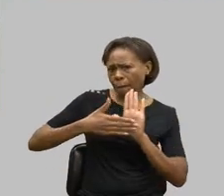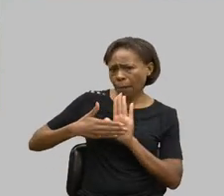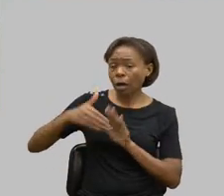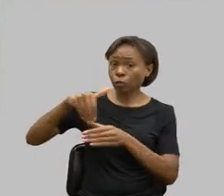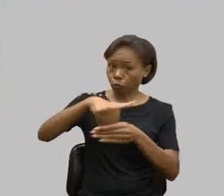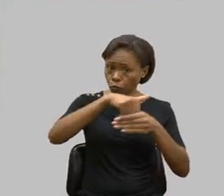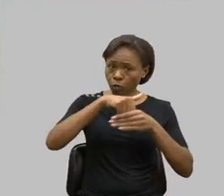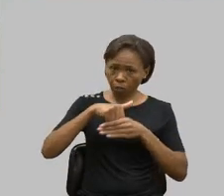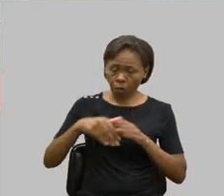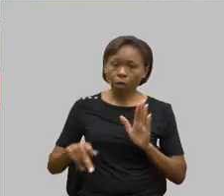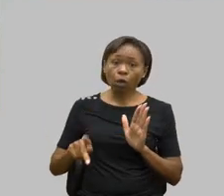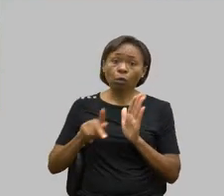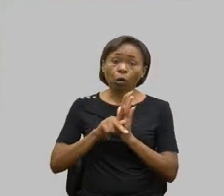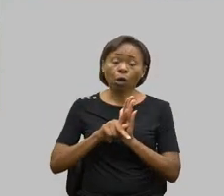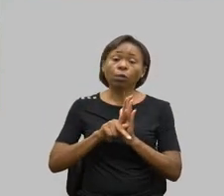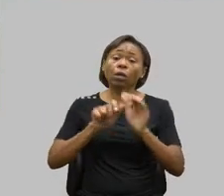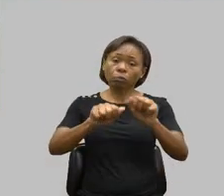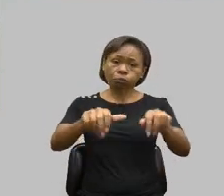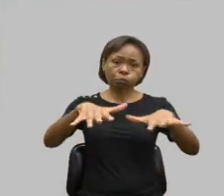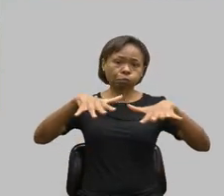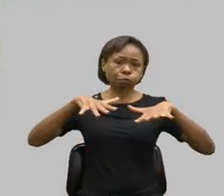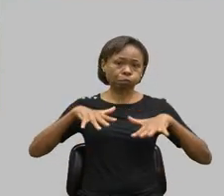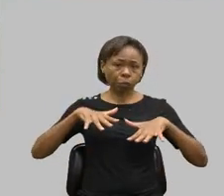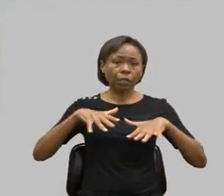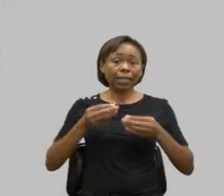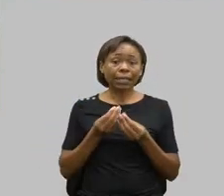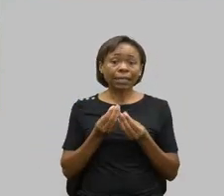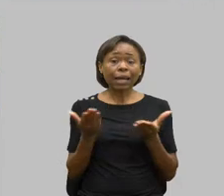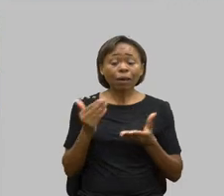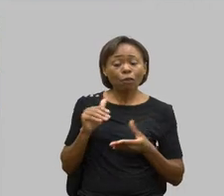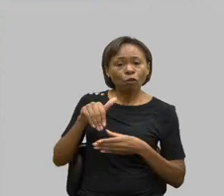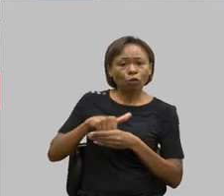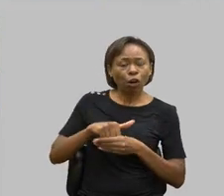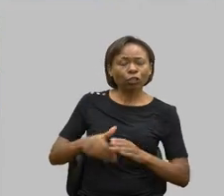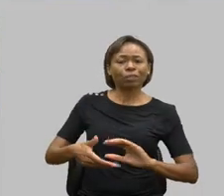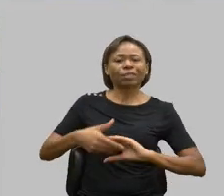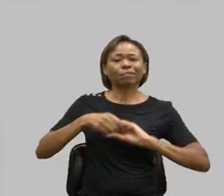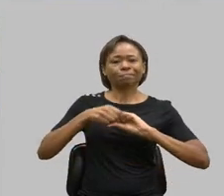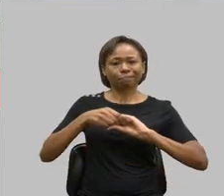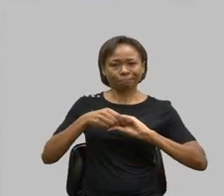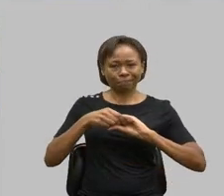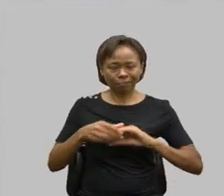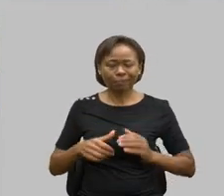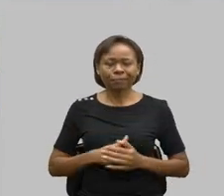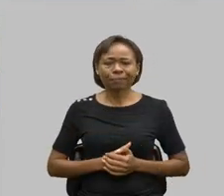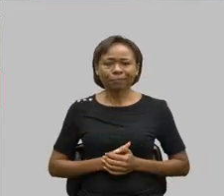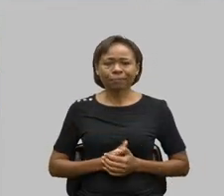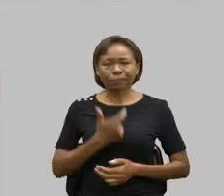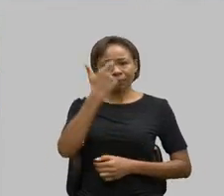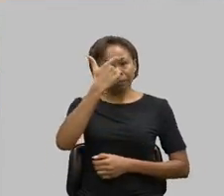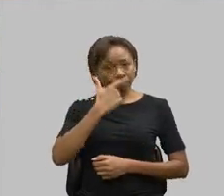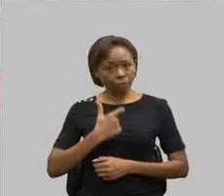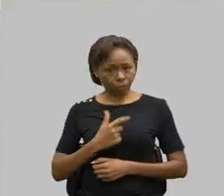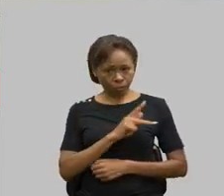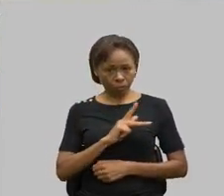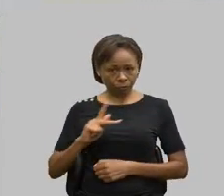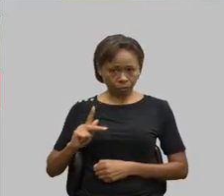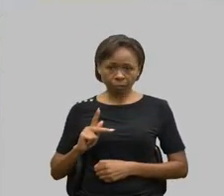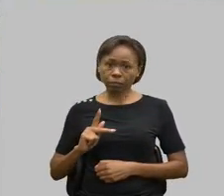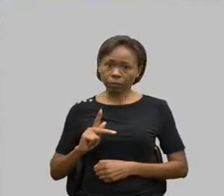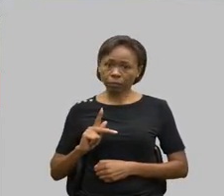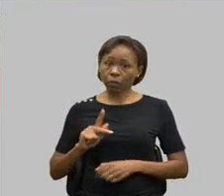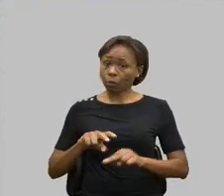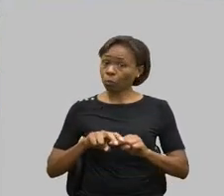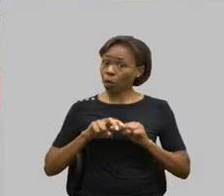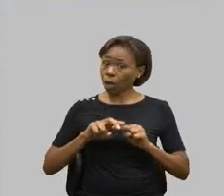realizar audiência pública e entregar votos de congratulações. A presidência tende em vista a legislação em vigor